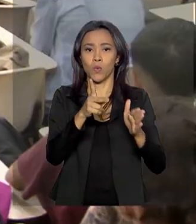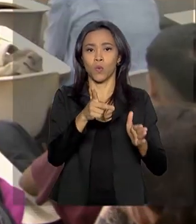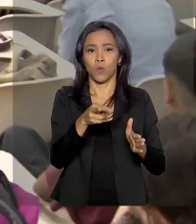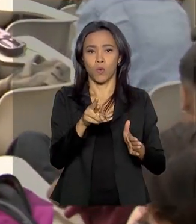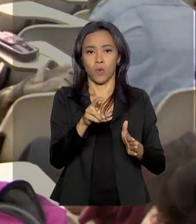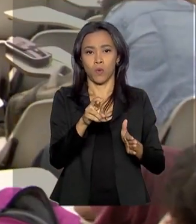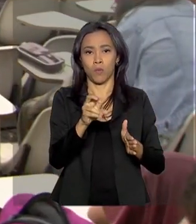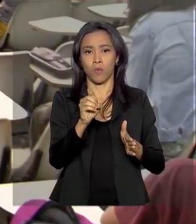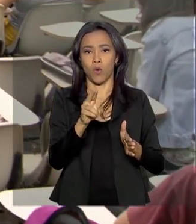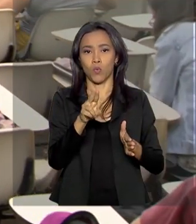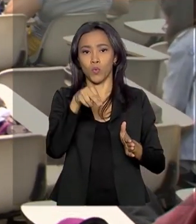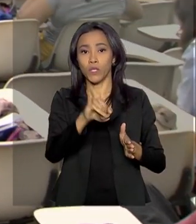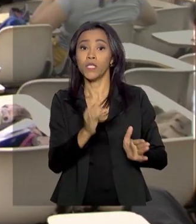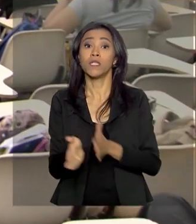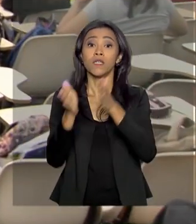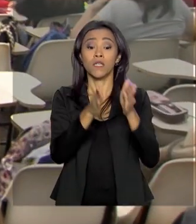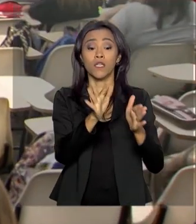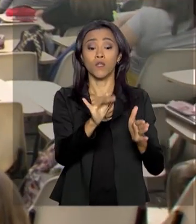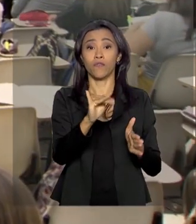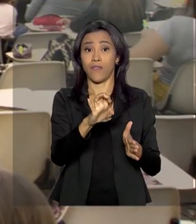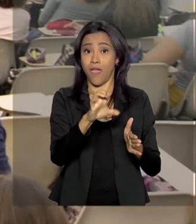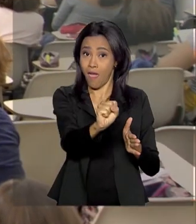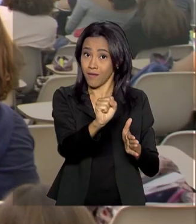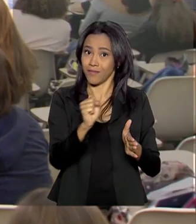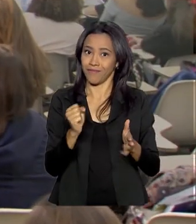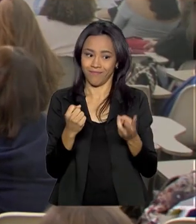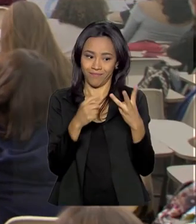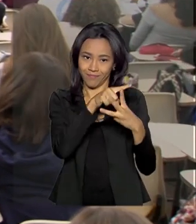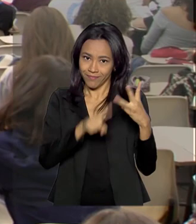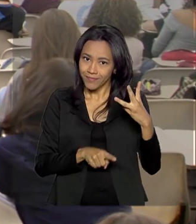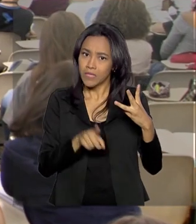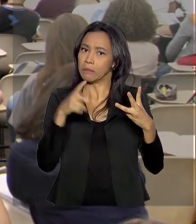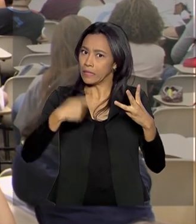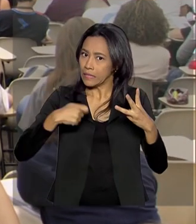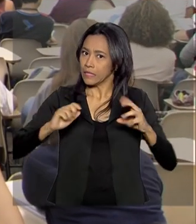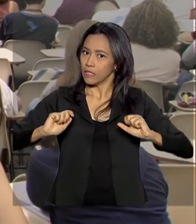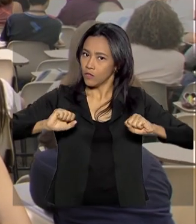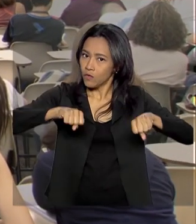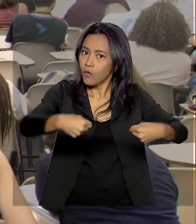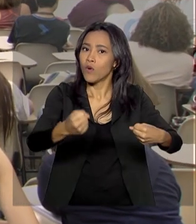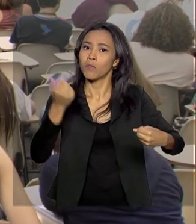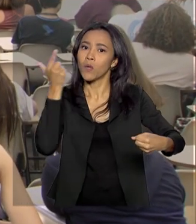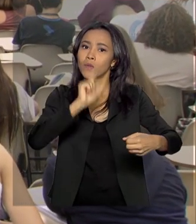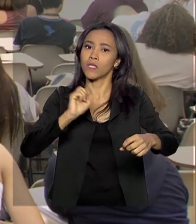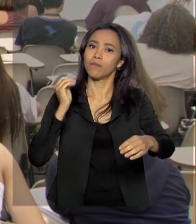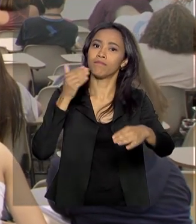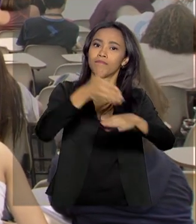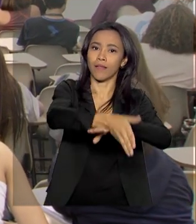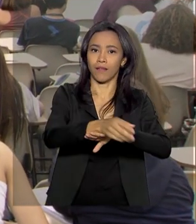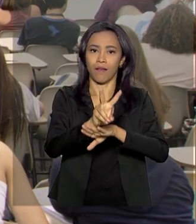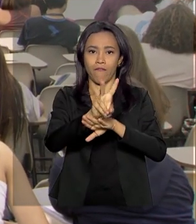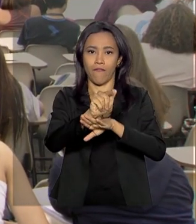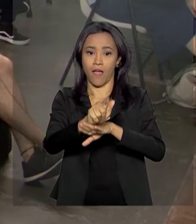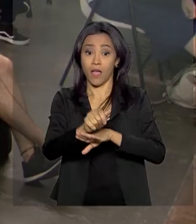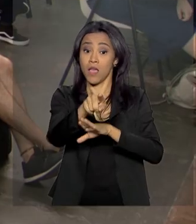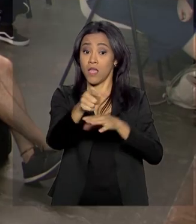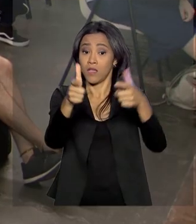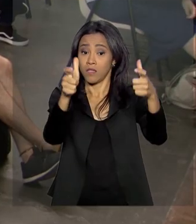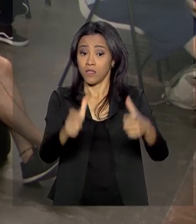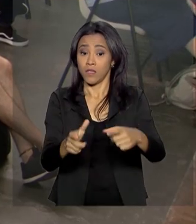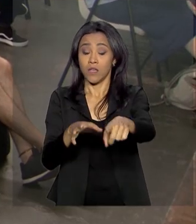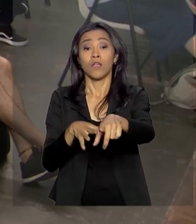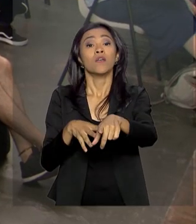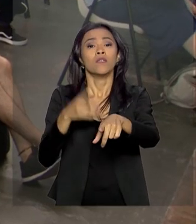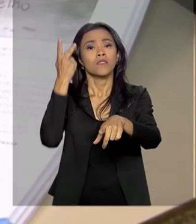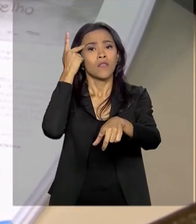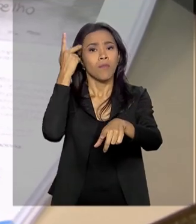E para conquistar uma das vagas é preciso muito esforço. Nesse cursinho na Zona Oeste de São Paulo, os